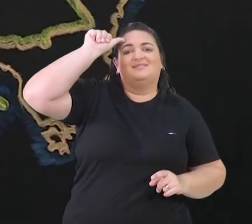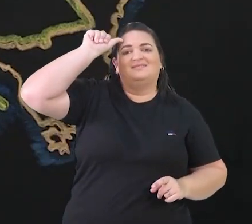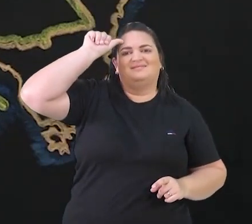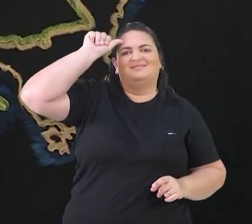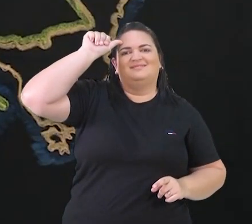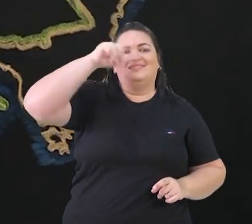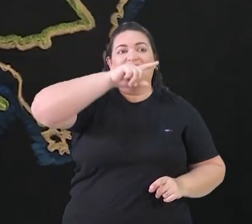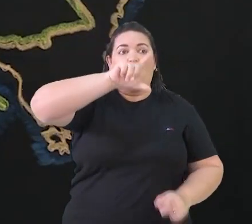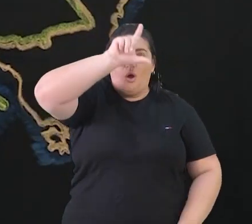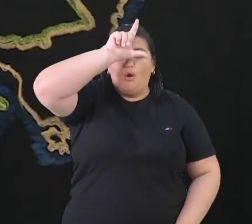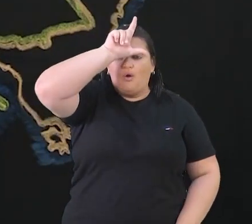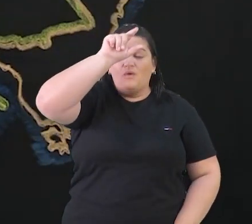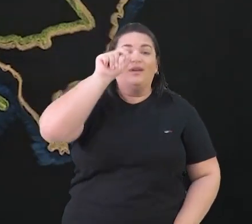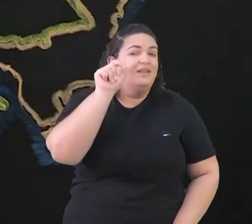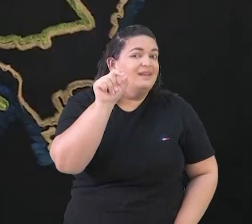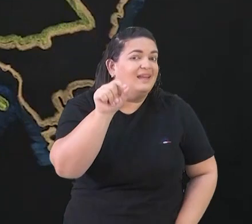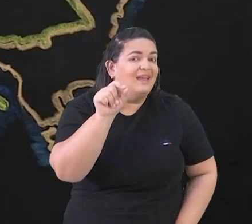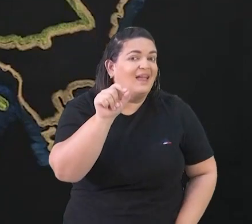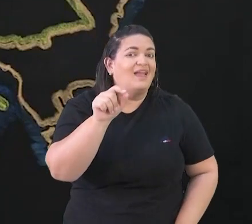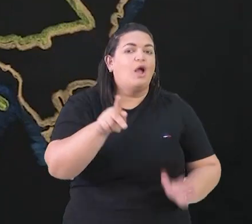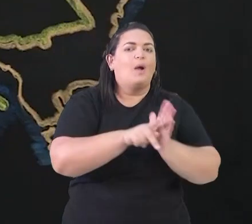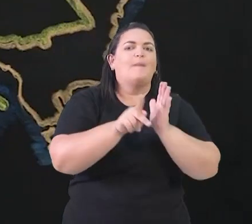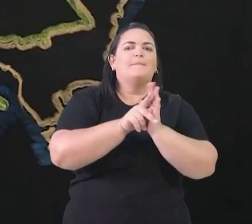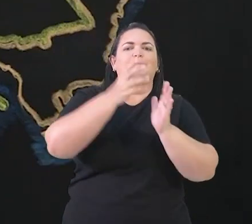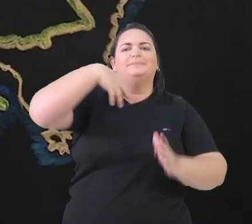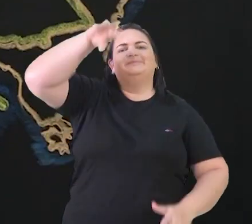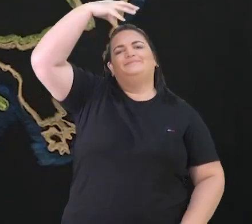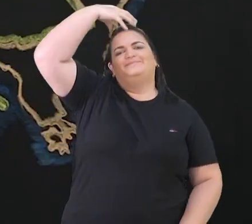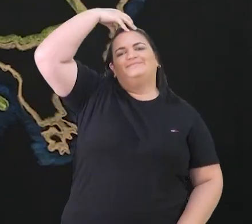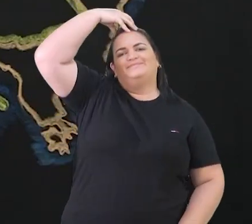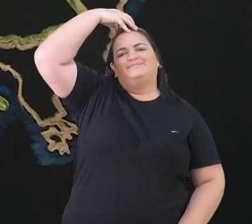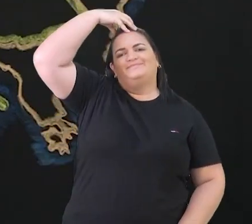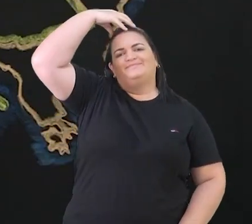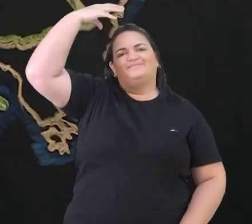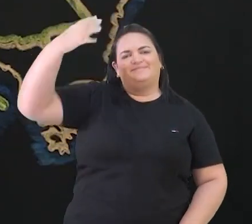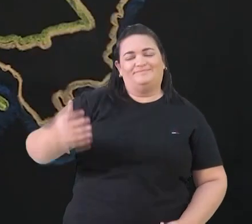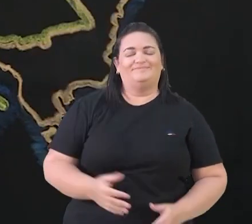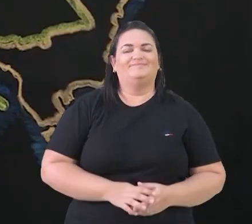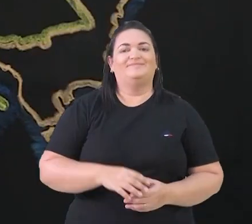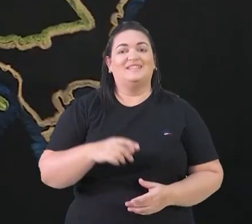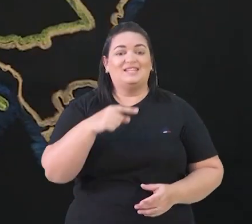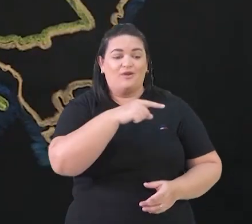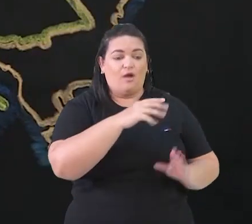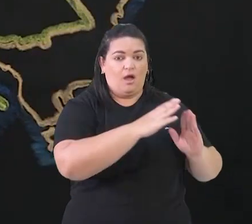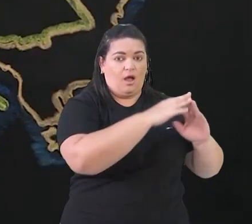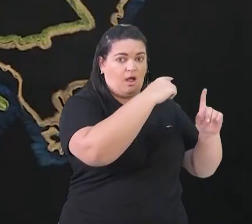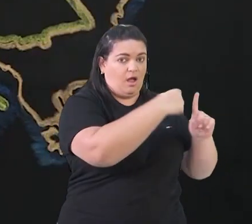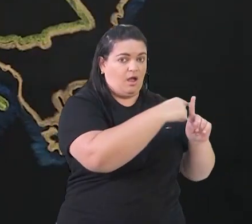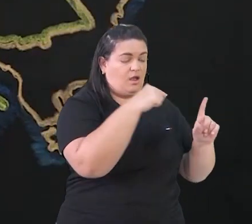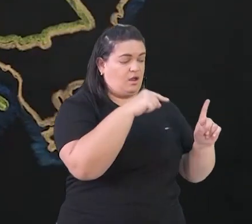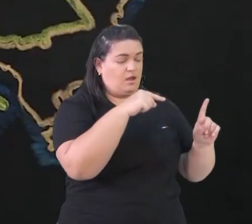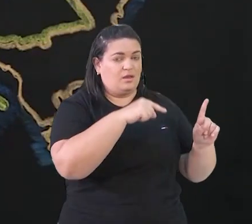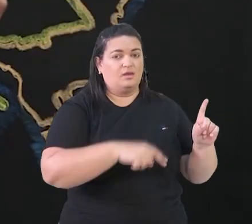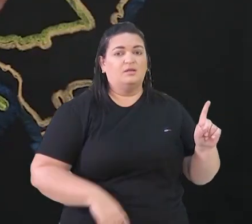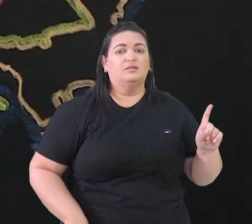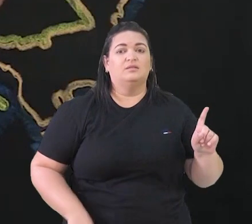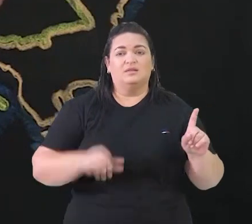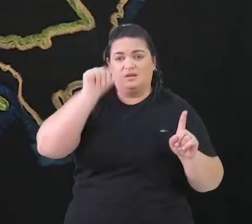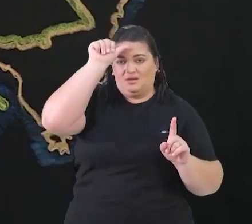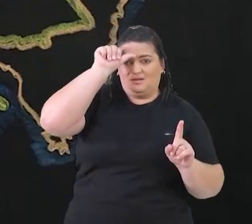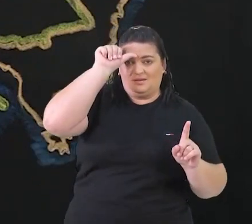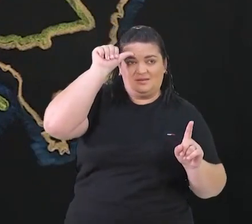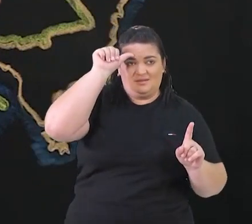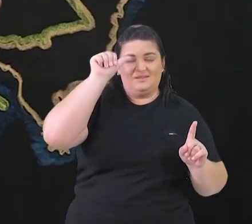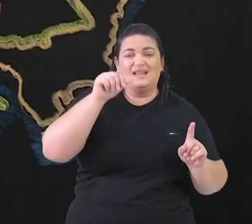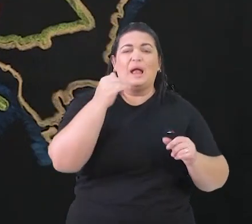religioso, na verdade, é o próprio monarca da Inglaterra. Essa Igreja Anglicana se parece, na hierarquia,